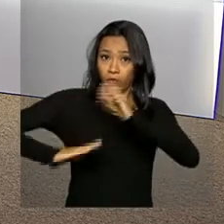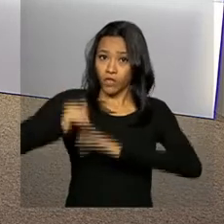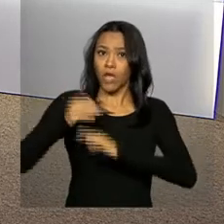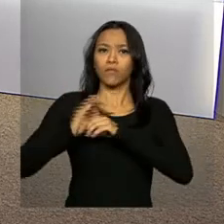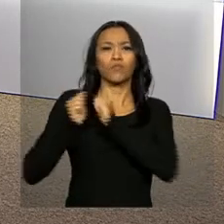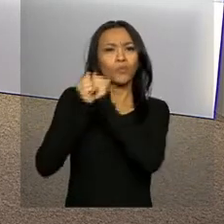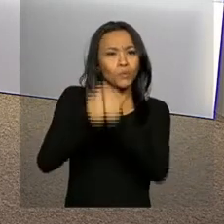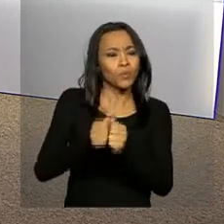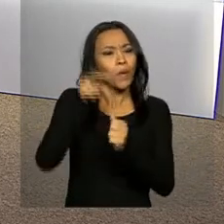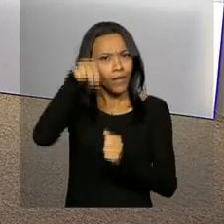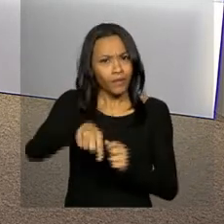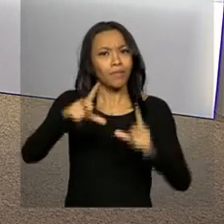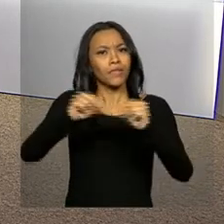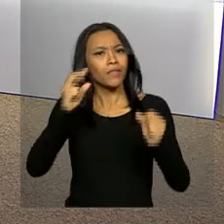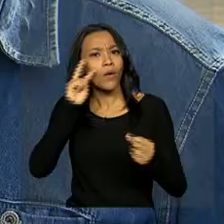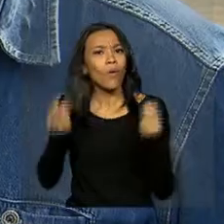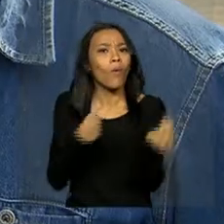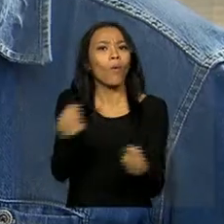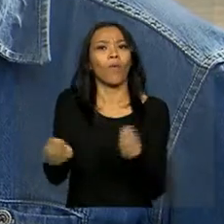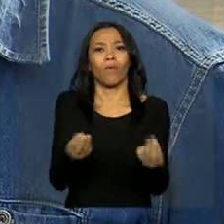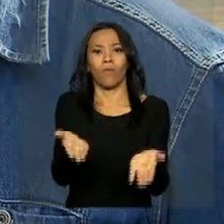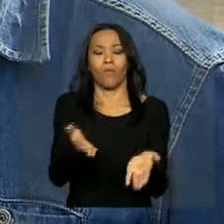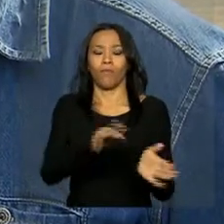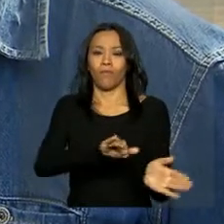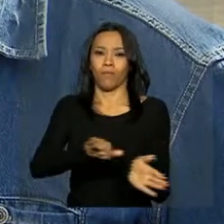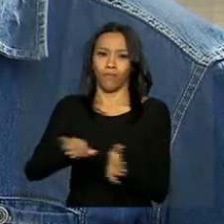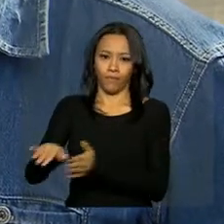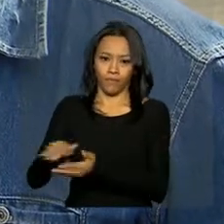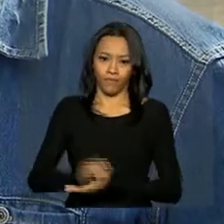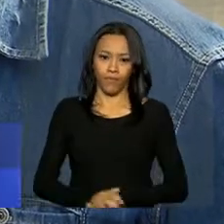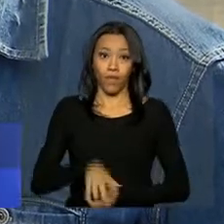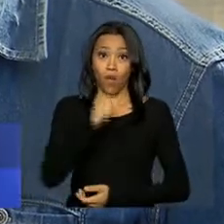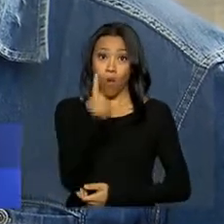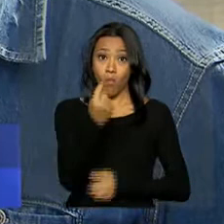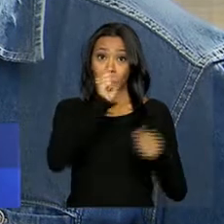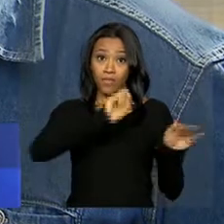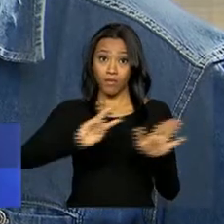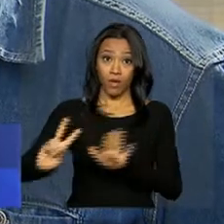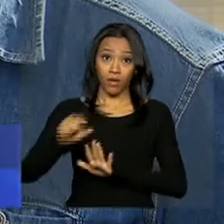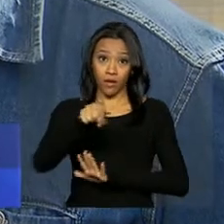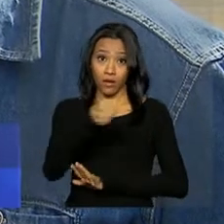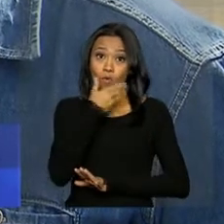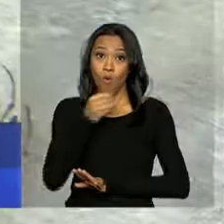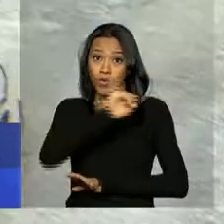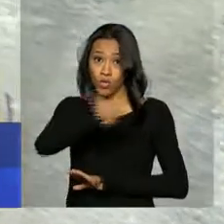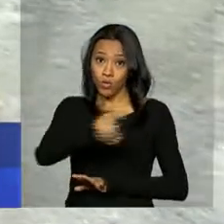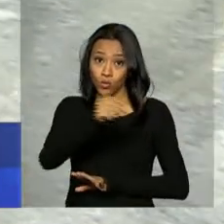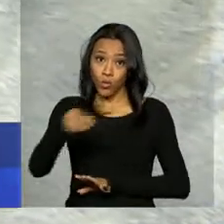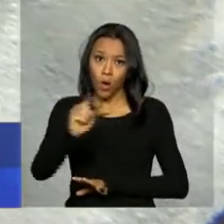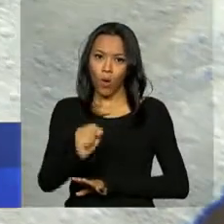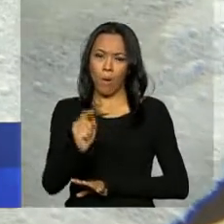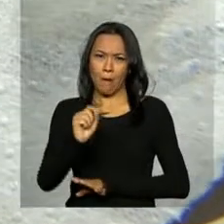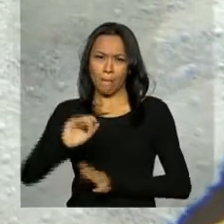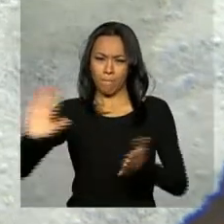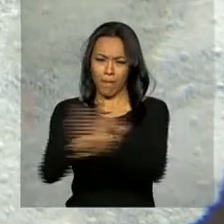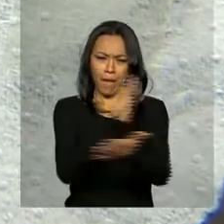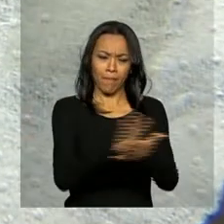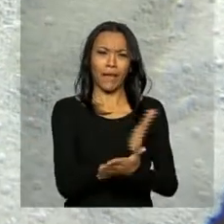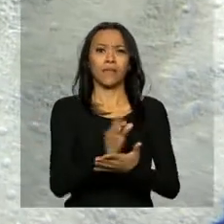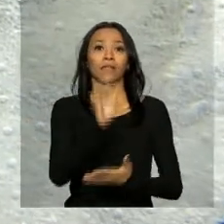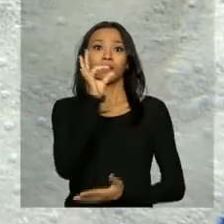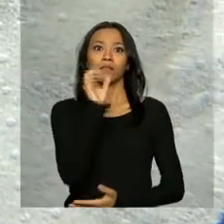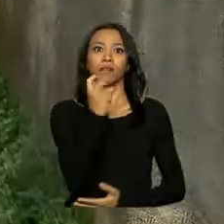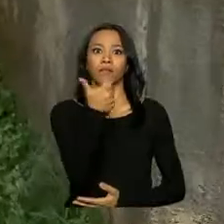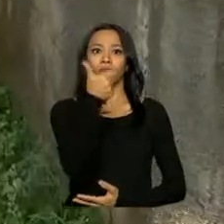vigilância aqui em Brasília. Em uma semana, João Carlos, que mora em Brasília, matou 15 mosquitos